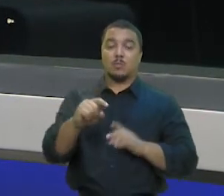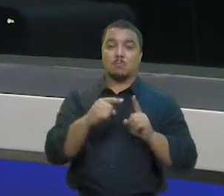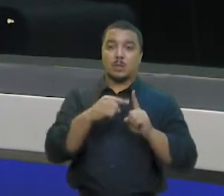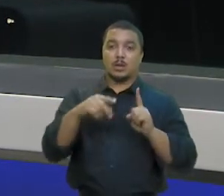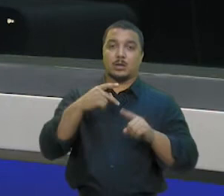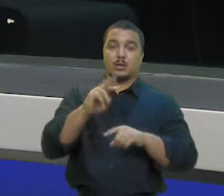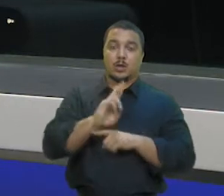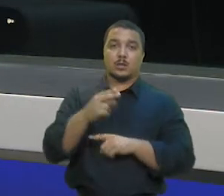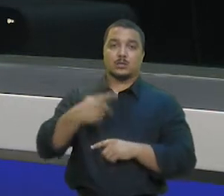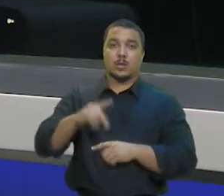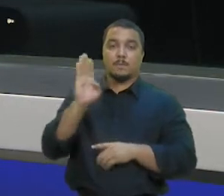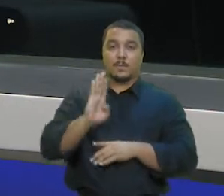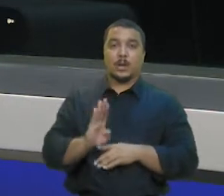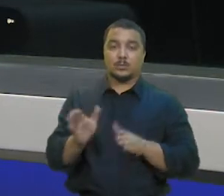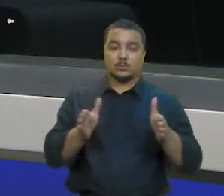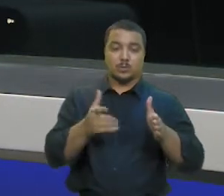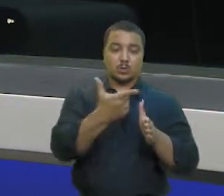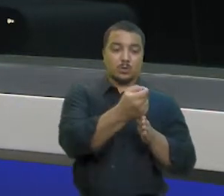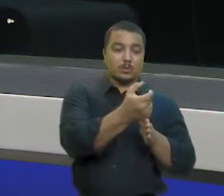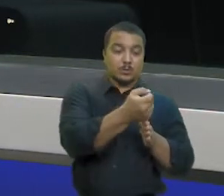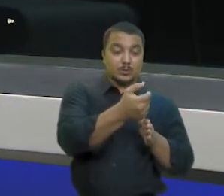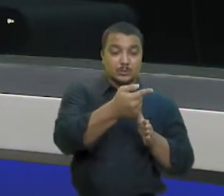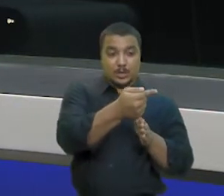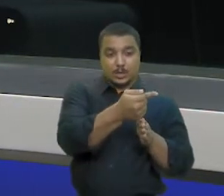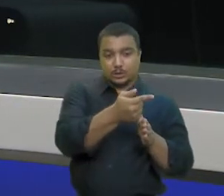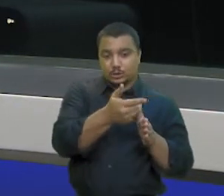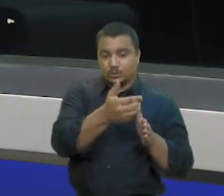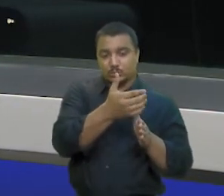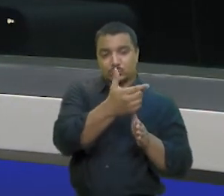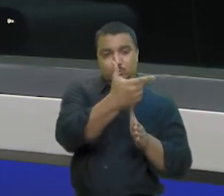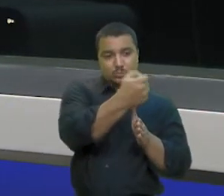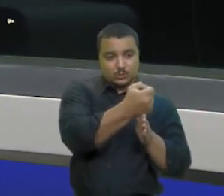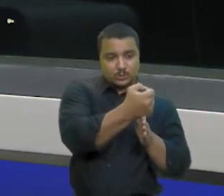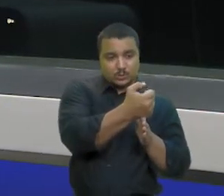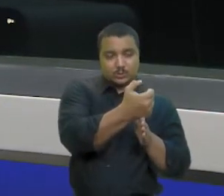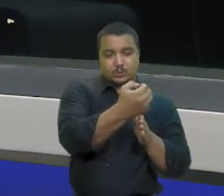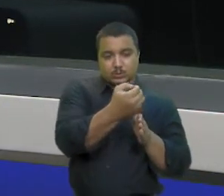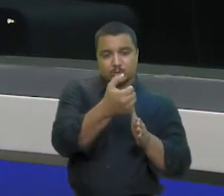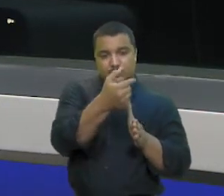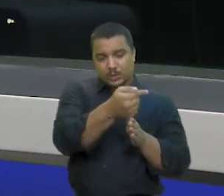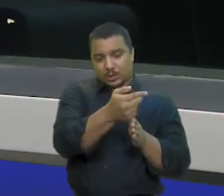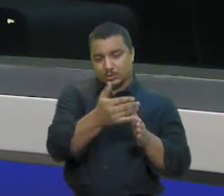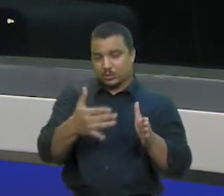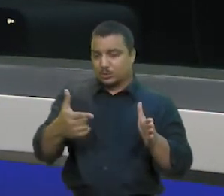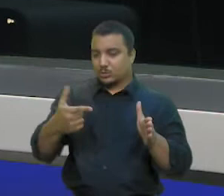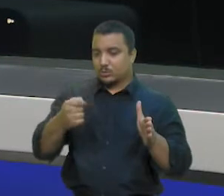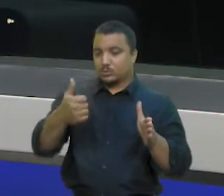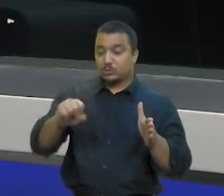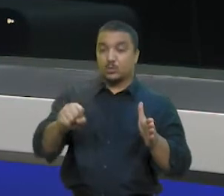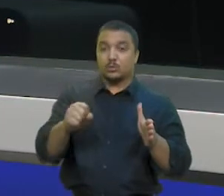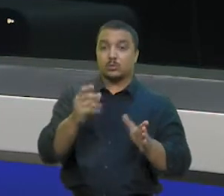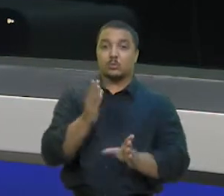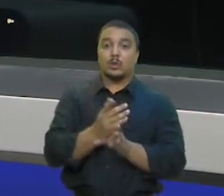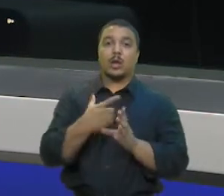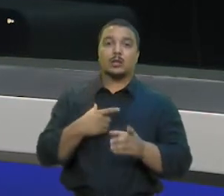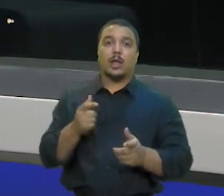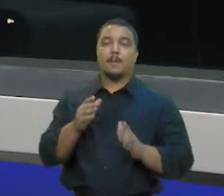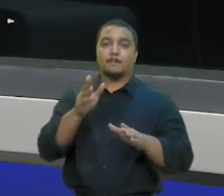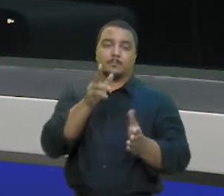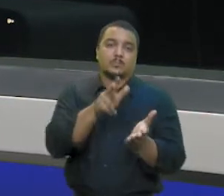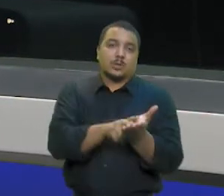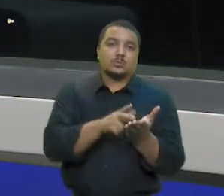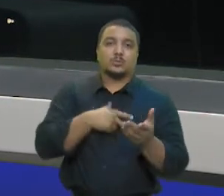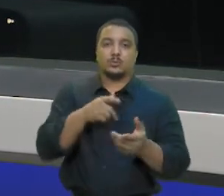entre 2007 e 2018. O valor é referente às internações médicas, reembolsos e indenizações.